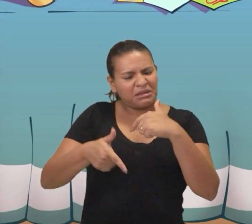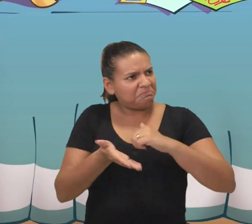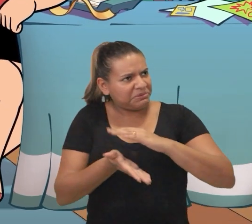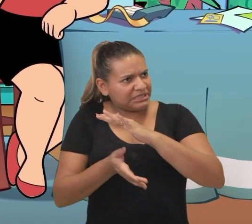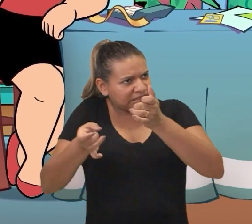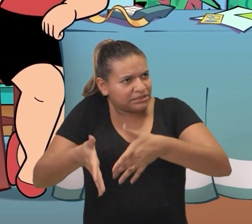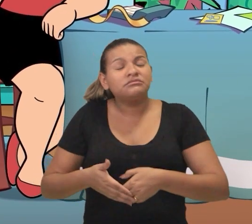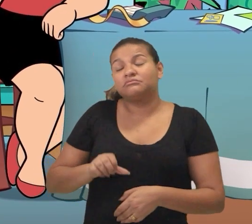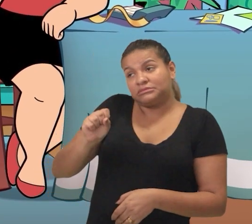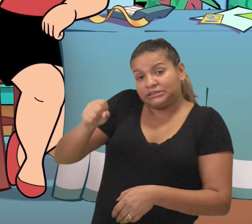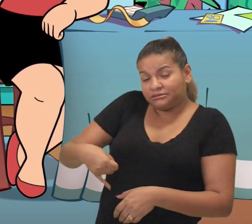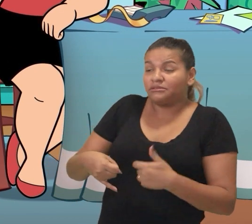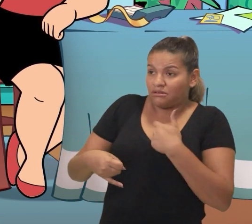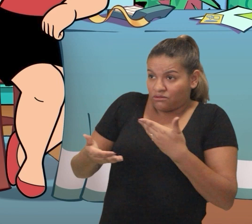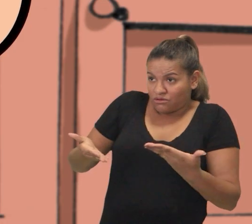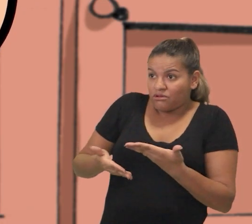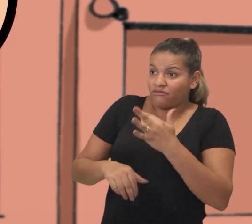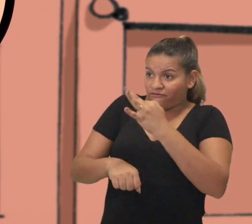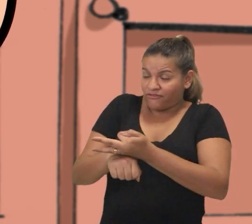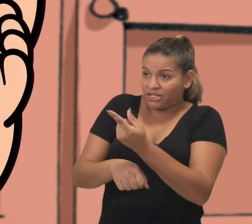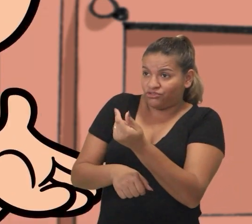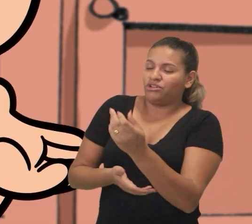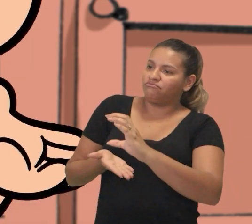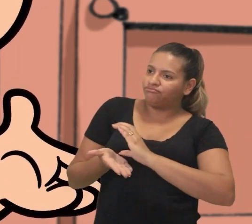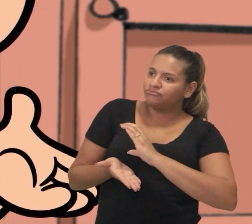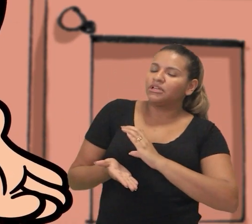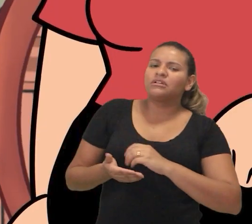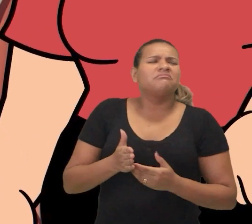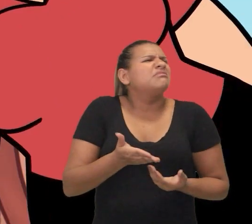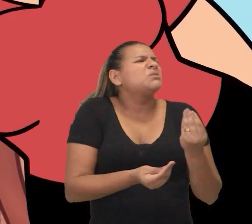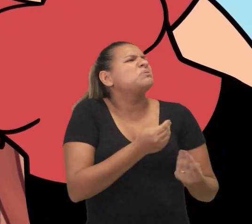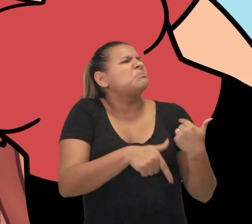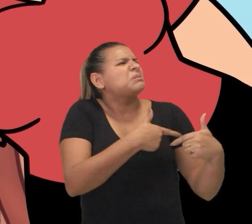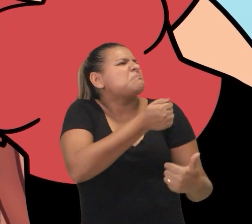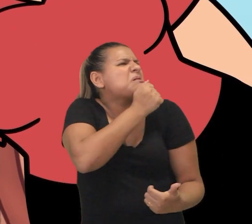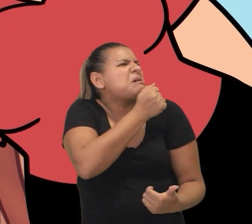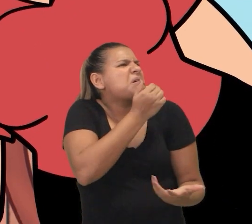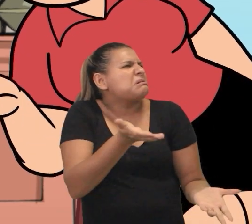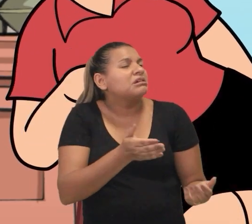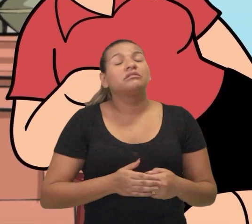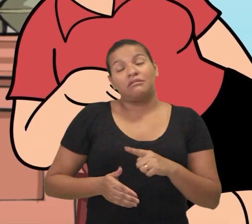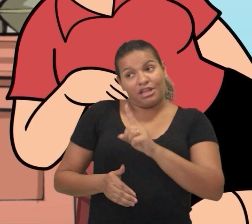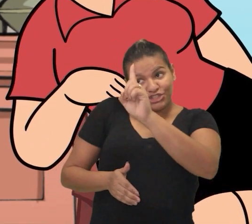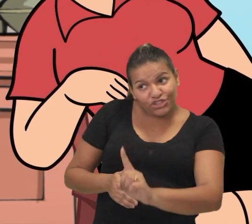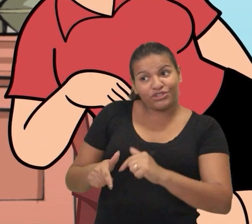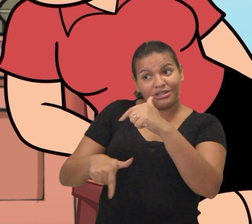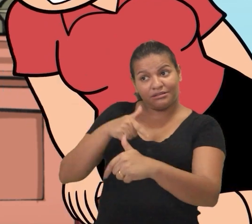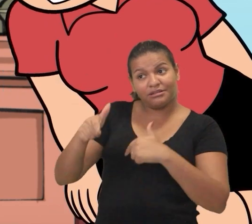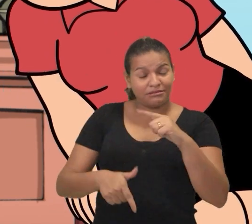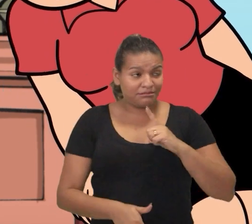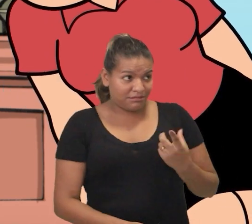Sim, fui receber o aviso prévio e as férias Como? Você não tá trabalhando? São direitos do trabalhador Décimo